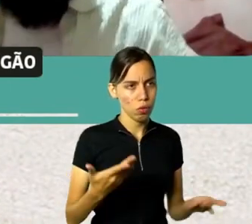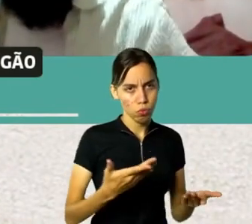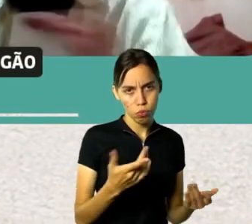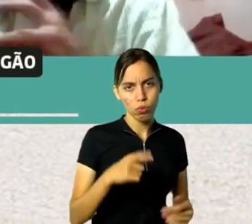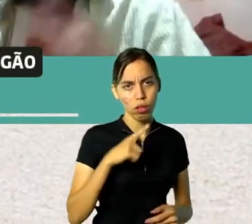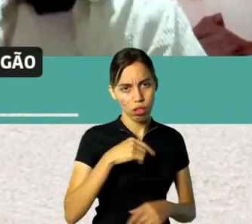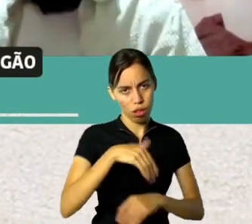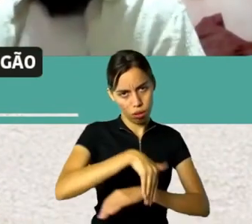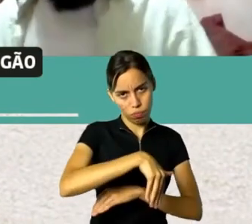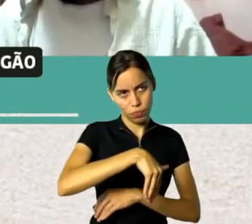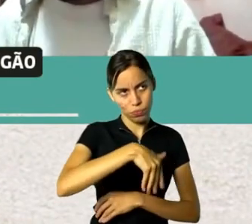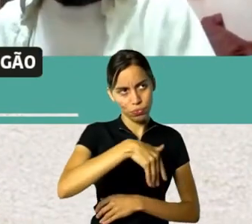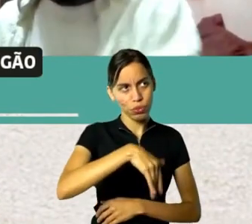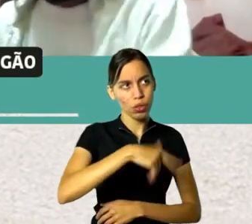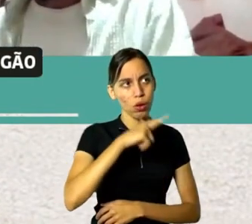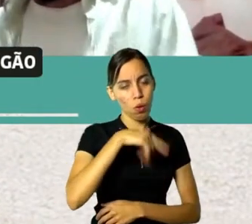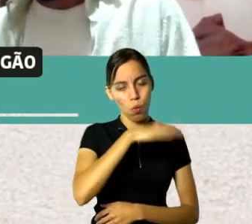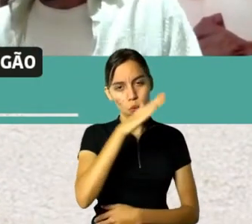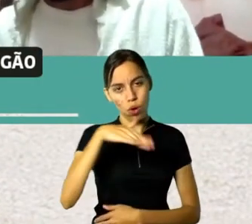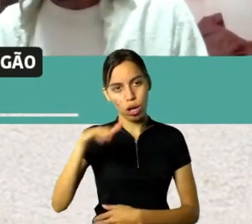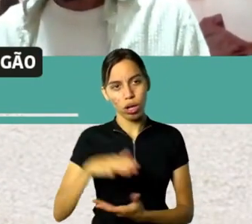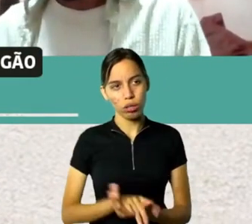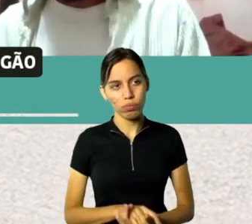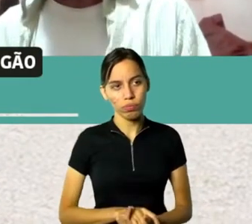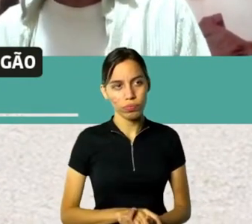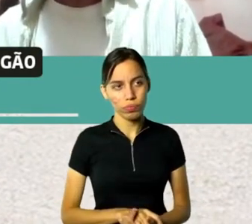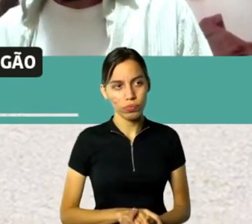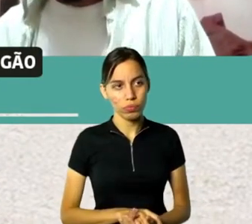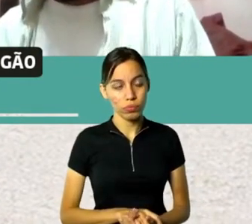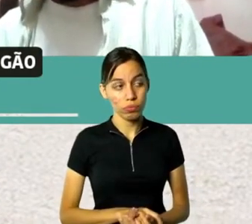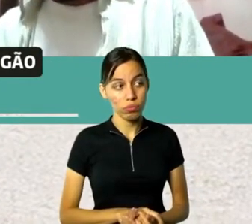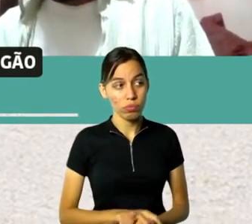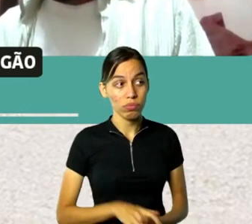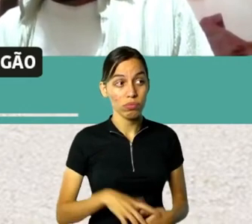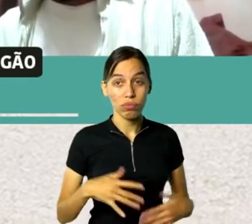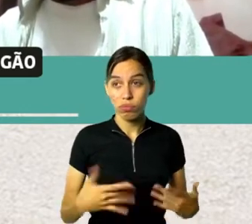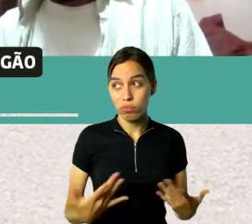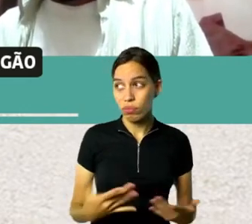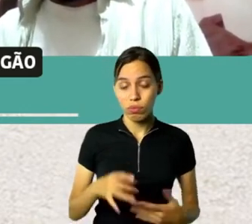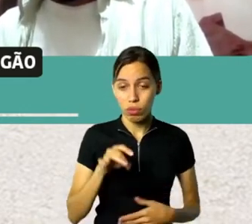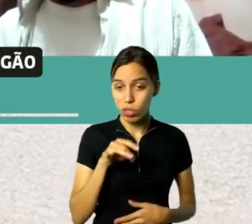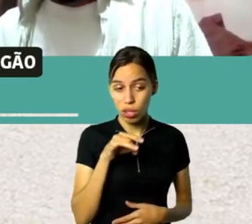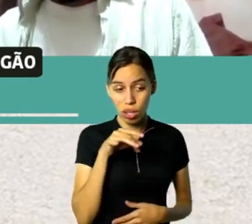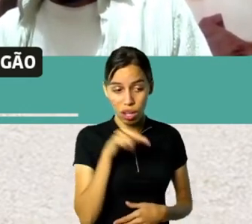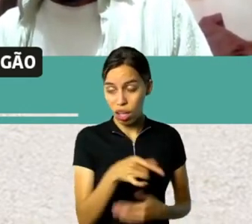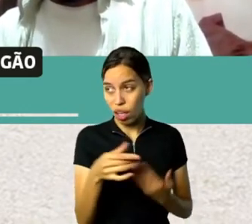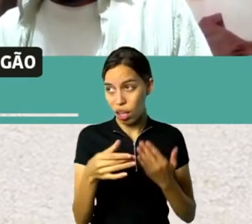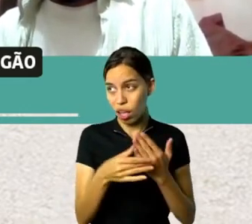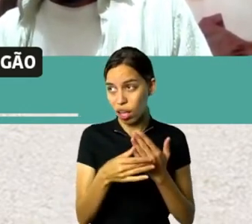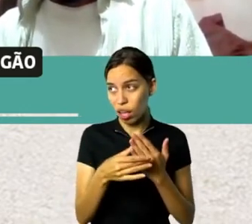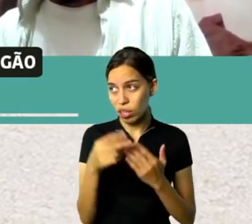Essa é a introdução para falar o que estava para acontecer. Muito legal.